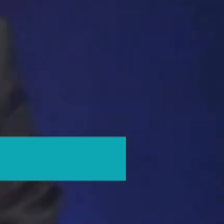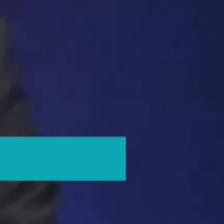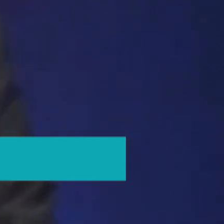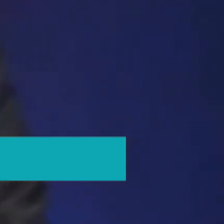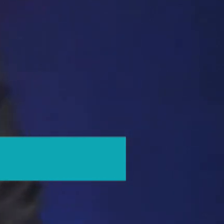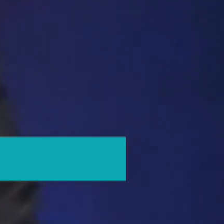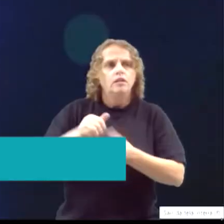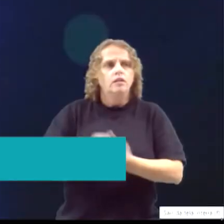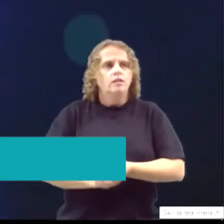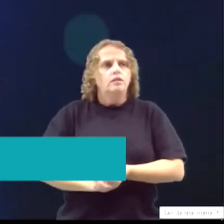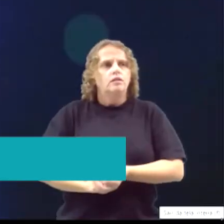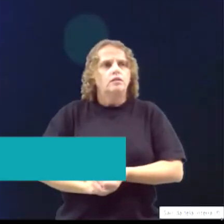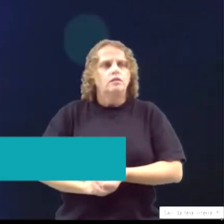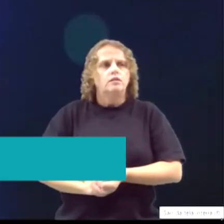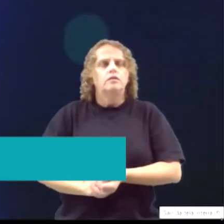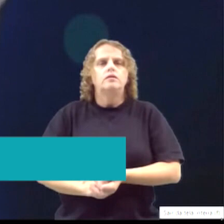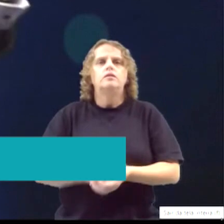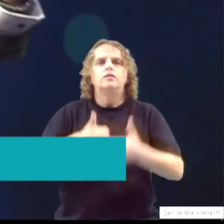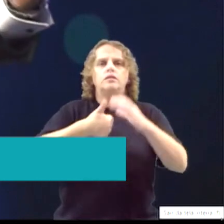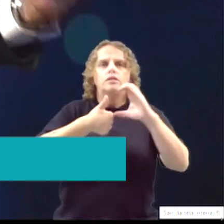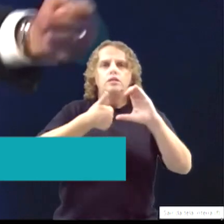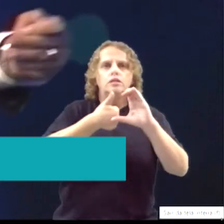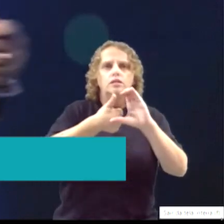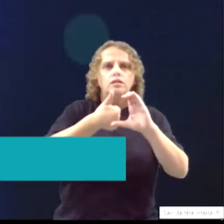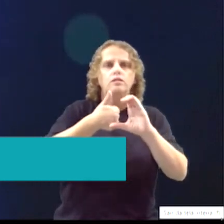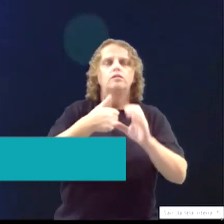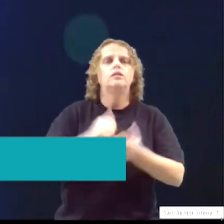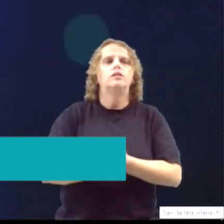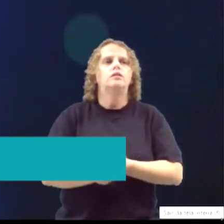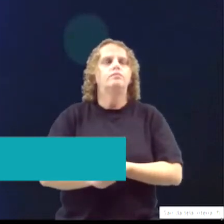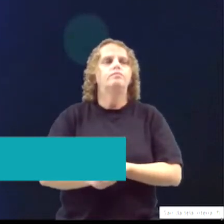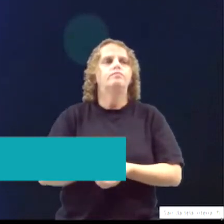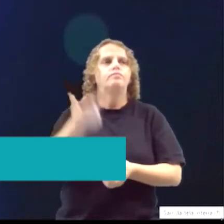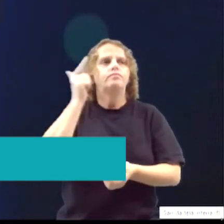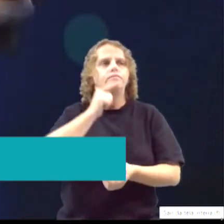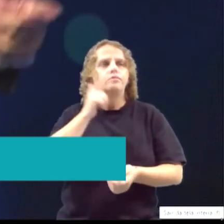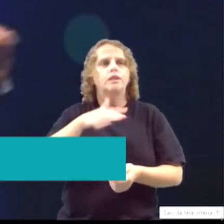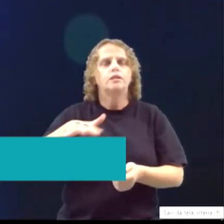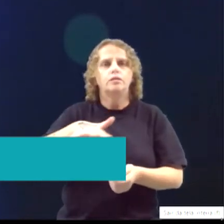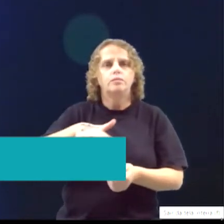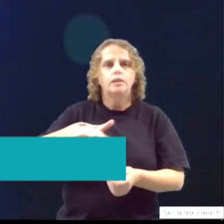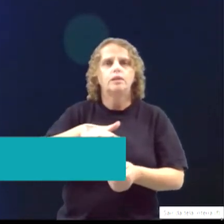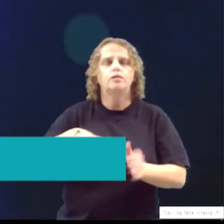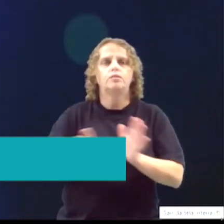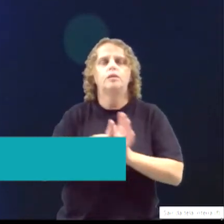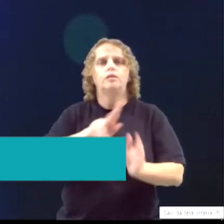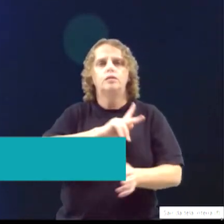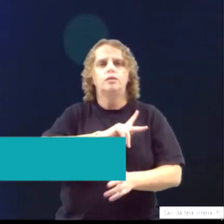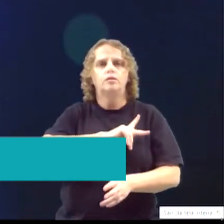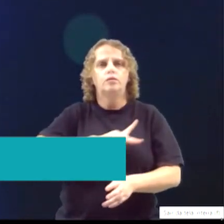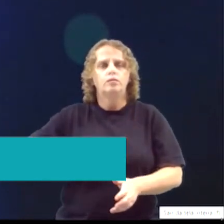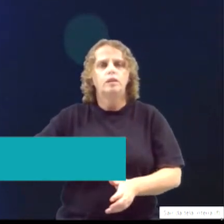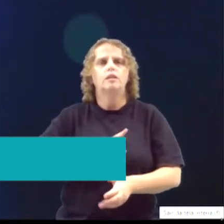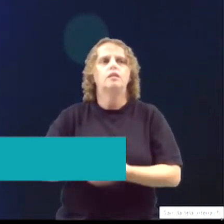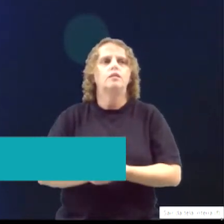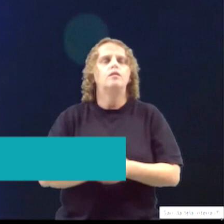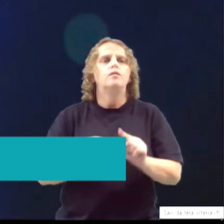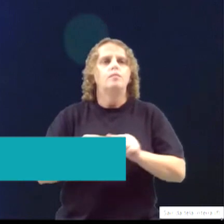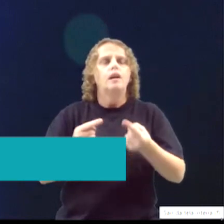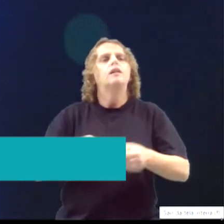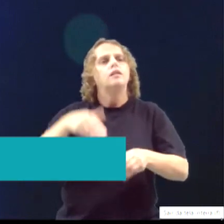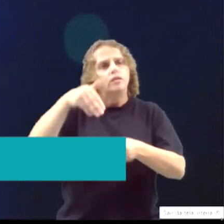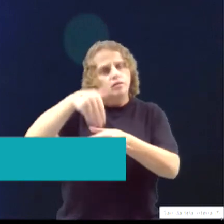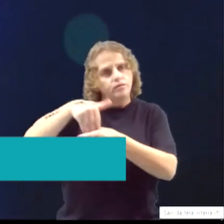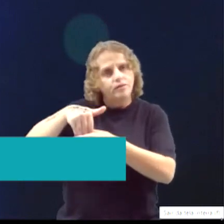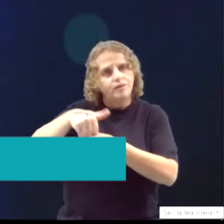empresarial para que pautas relevantes andem dentro do legislativo, como a reforma administrativa. Nas horas de votar as